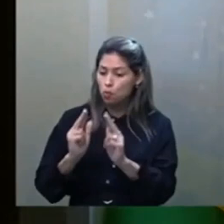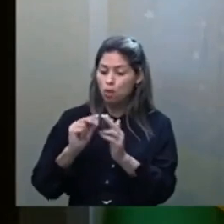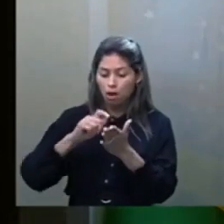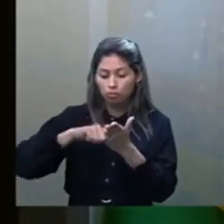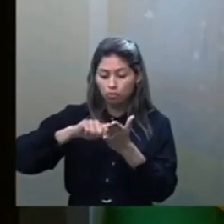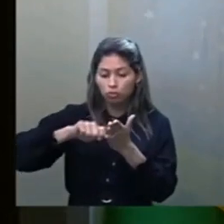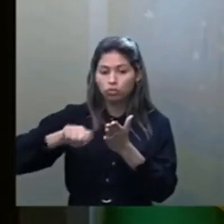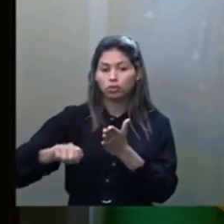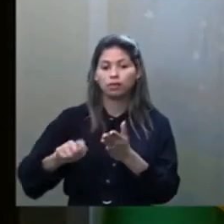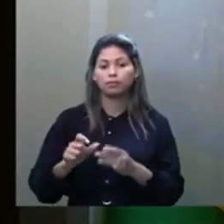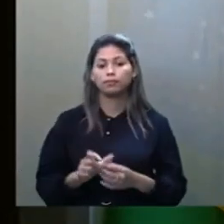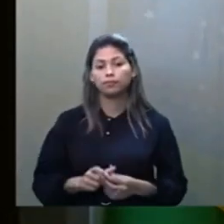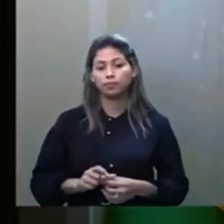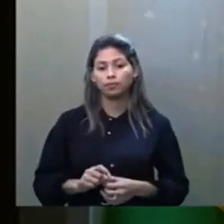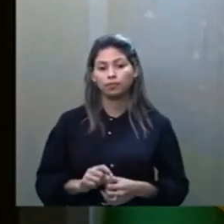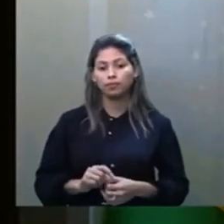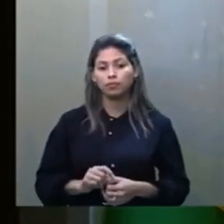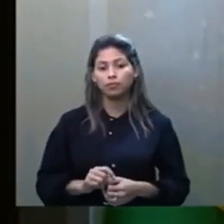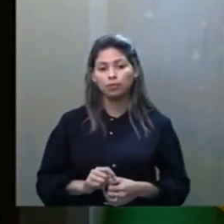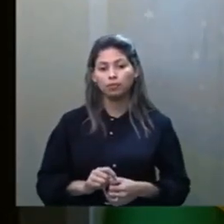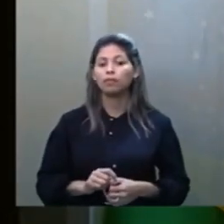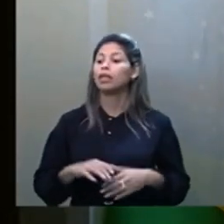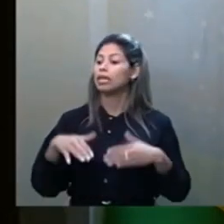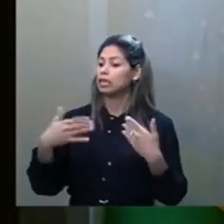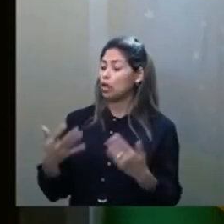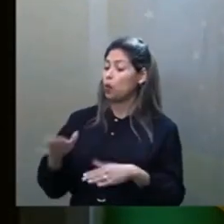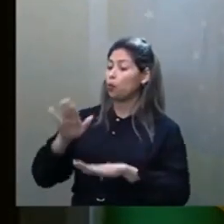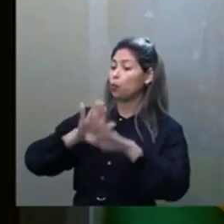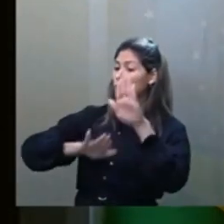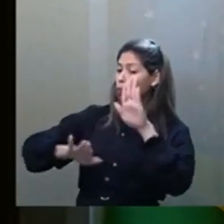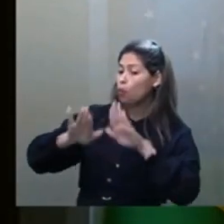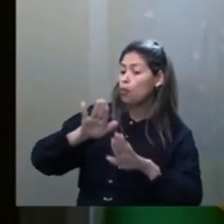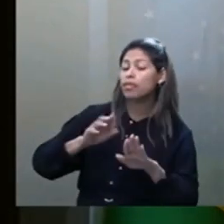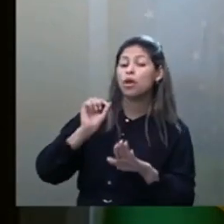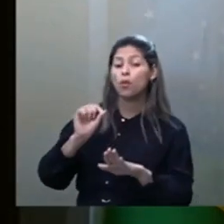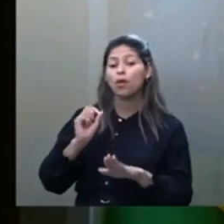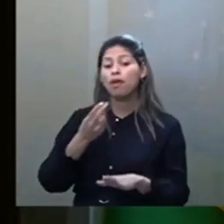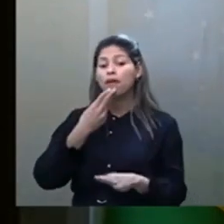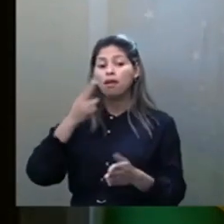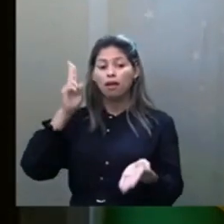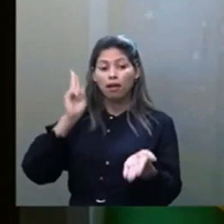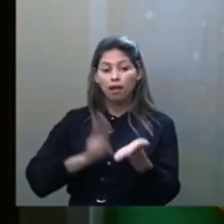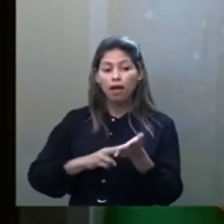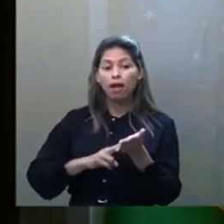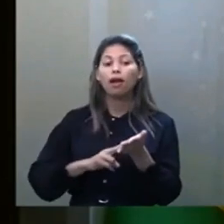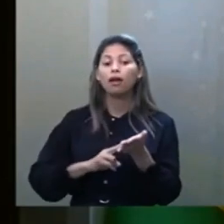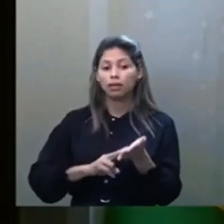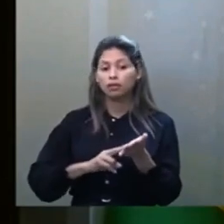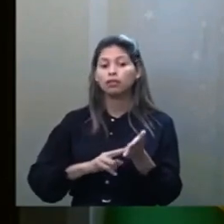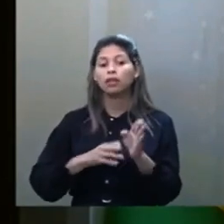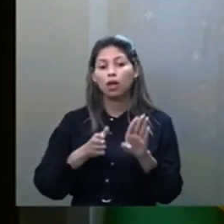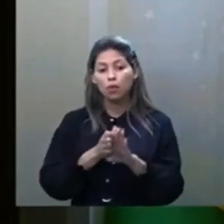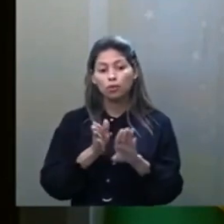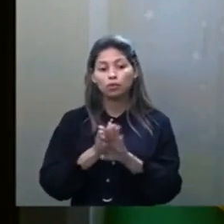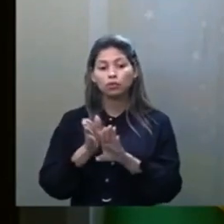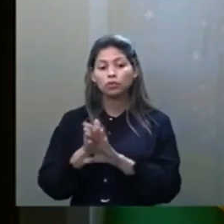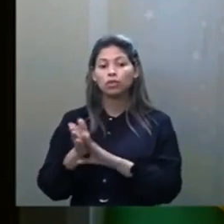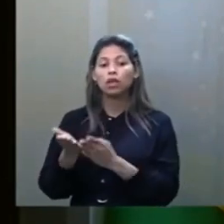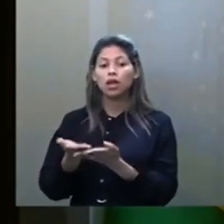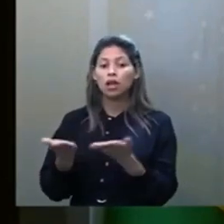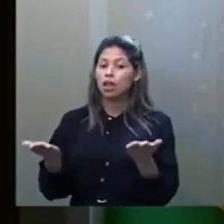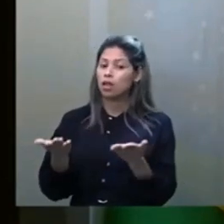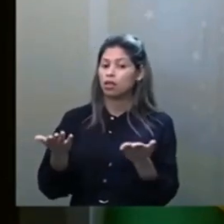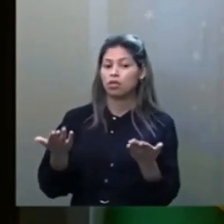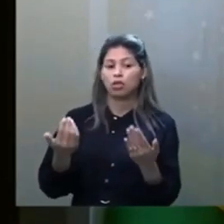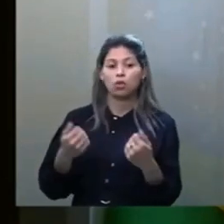cuidado com essa questão de cartas consoladoras, pessoal, são raríssimos os médiums que têm essa capacidade, e nenhum é como Chico